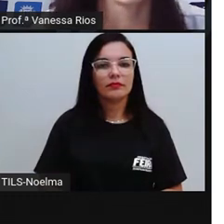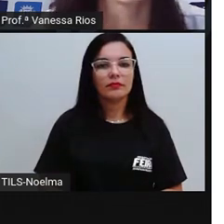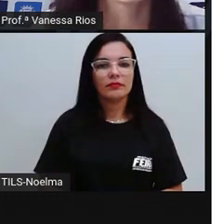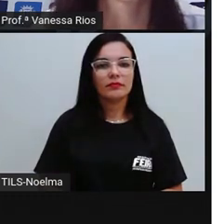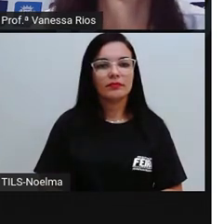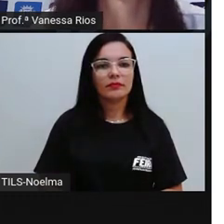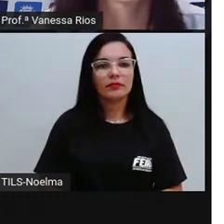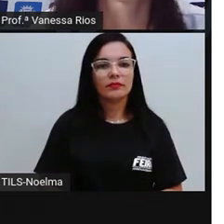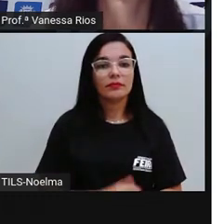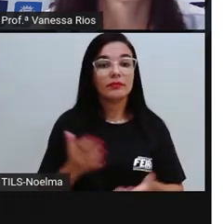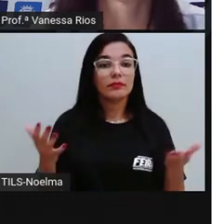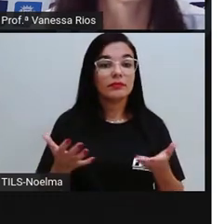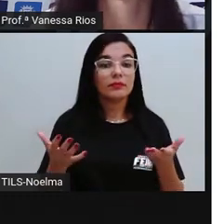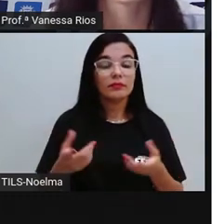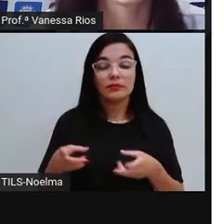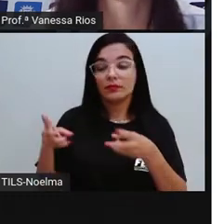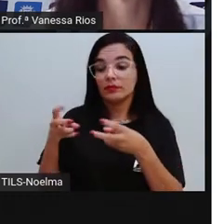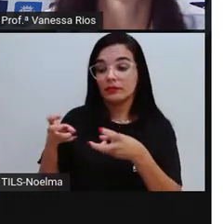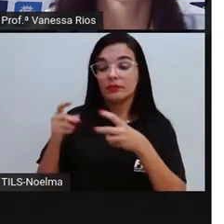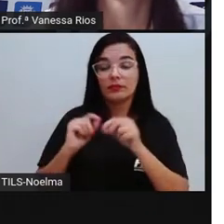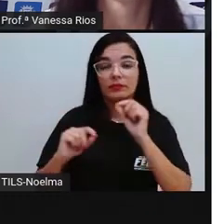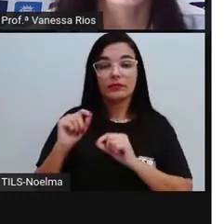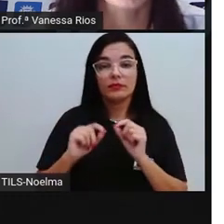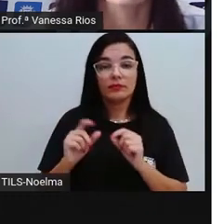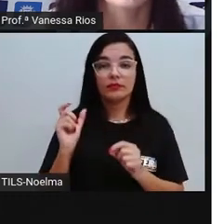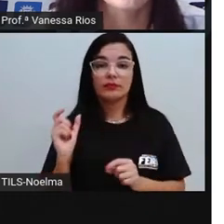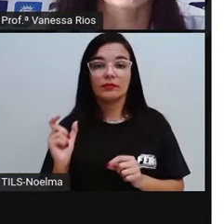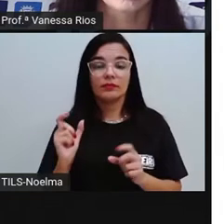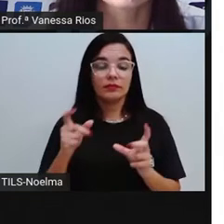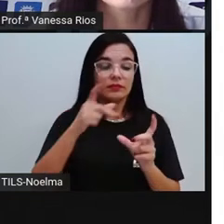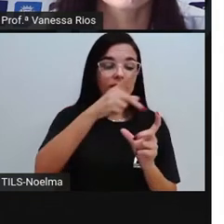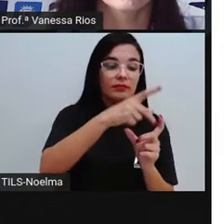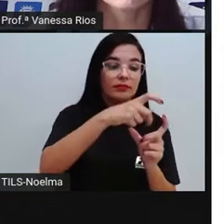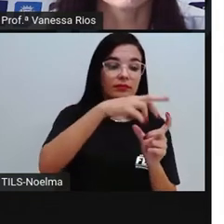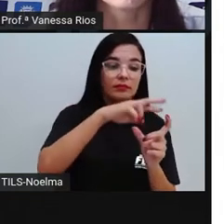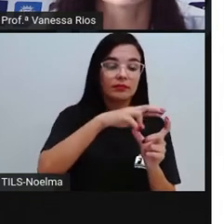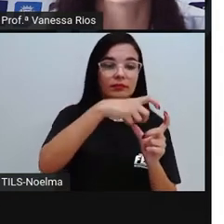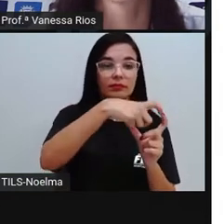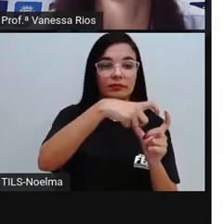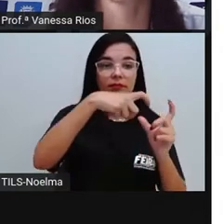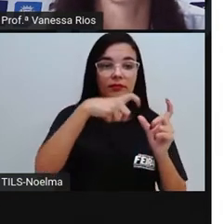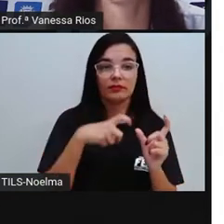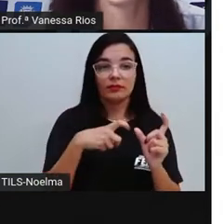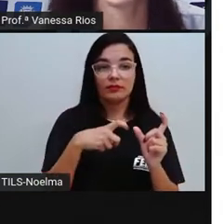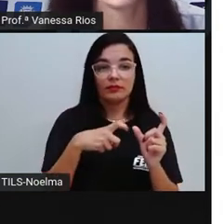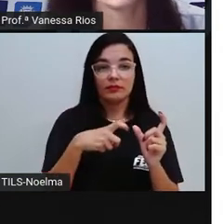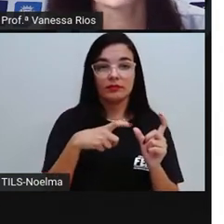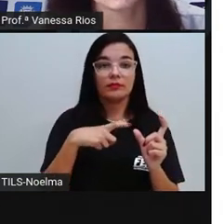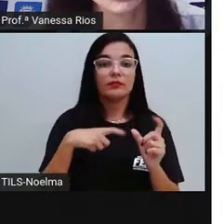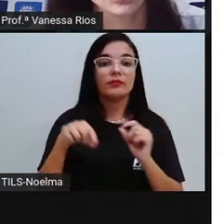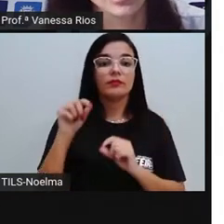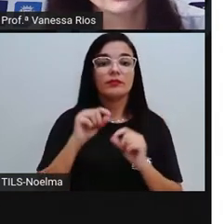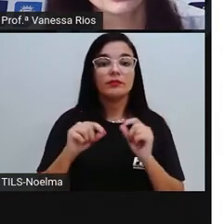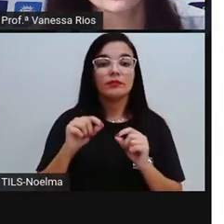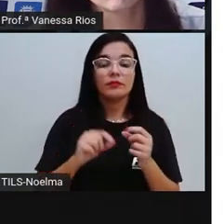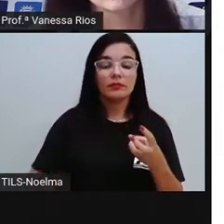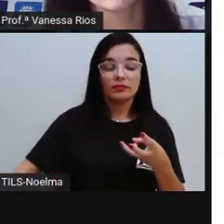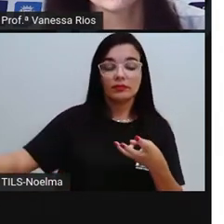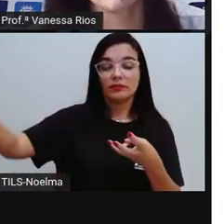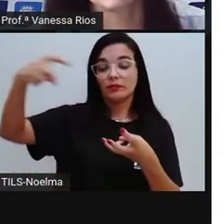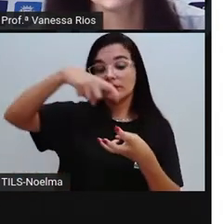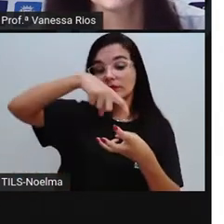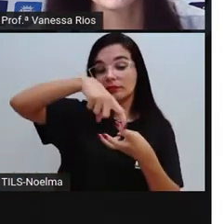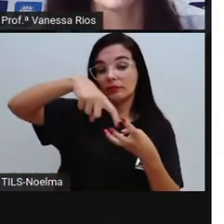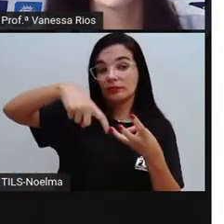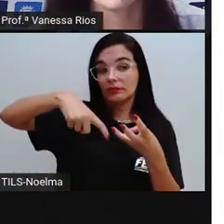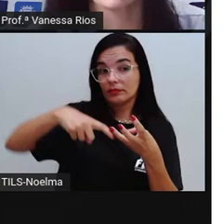E agora a gente vai observar as palavras proparoxítonas. E onde tem aí a sua localização de